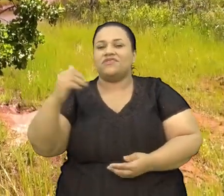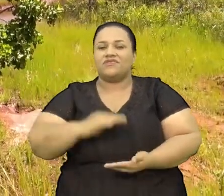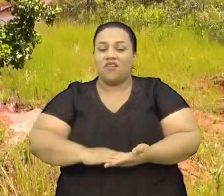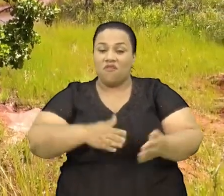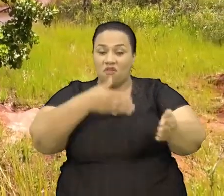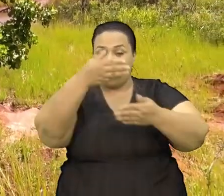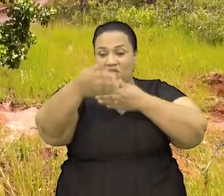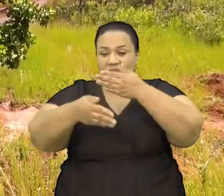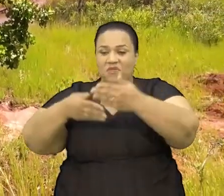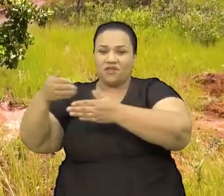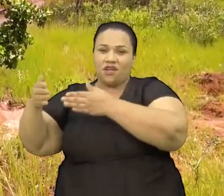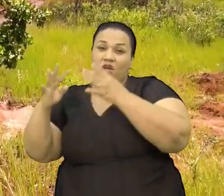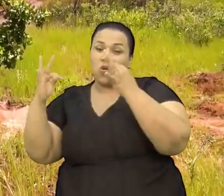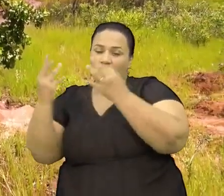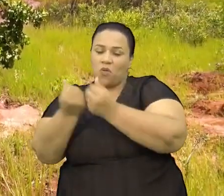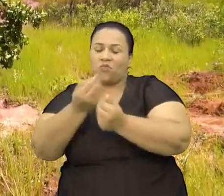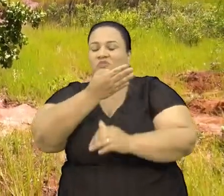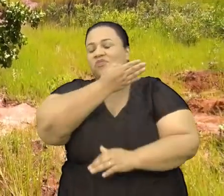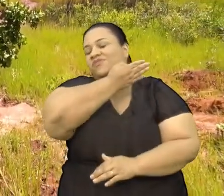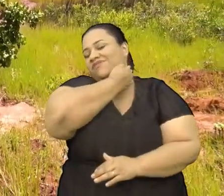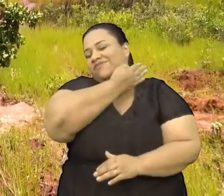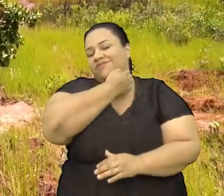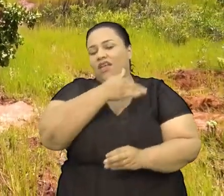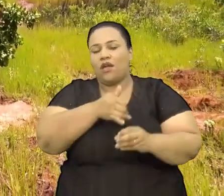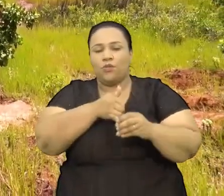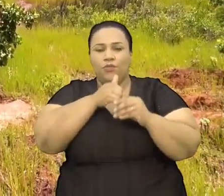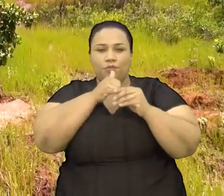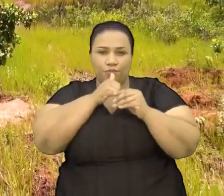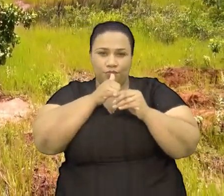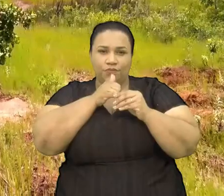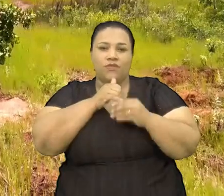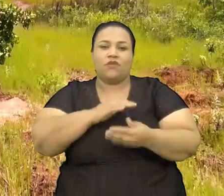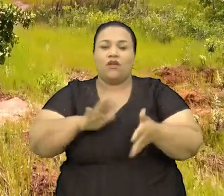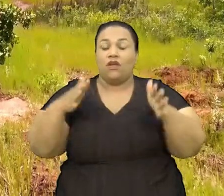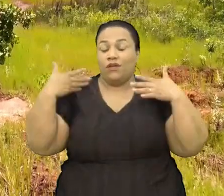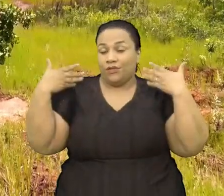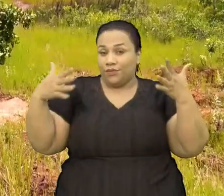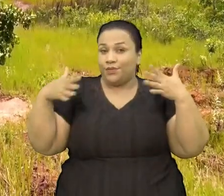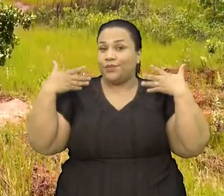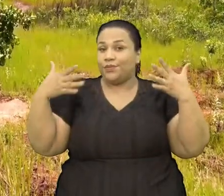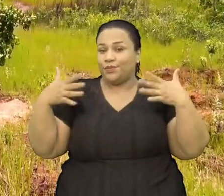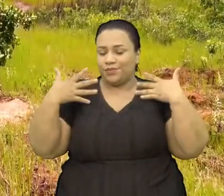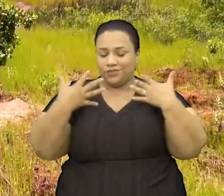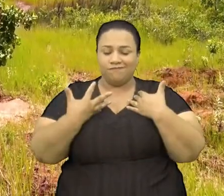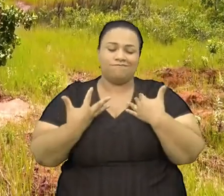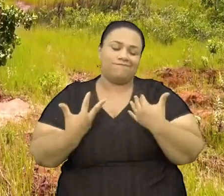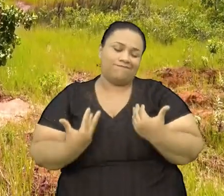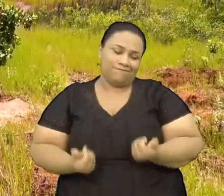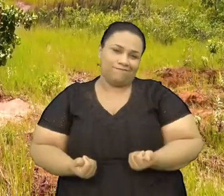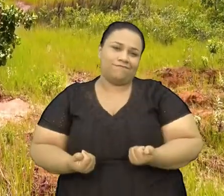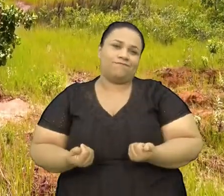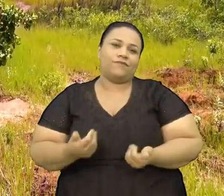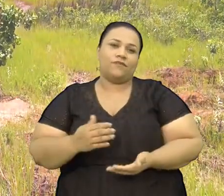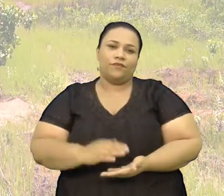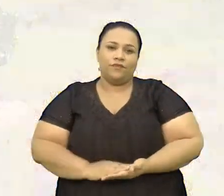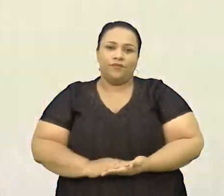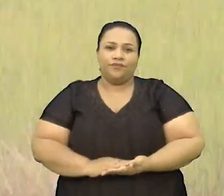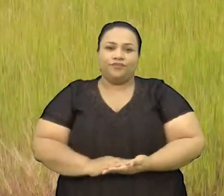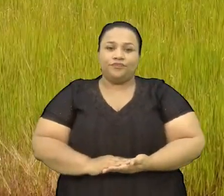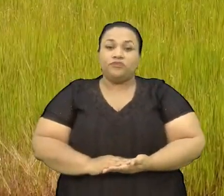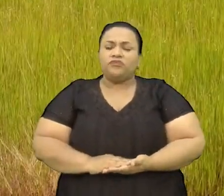Que foi compartilhado Com todos Entre um bate-papo E outro Só assim Para amenizar O cansaço E o calor